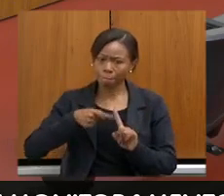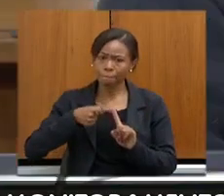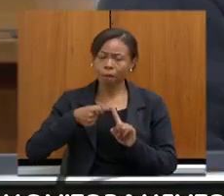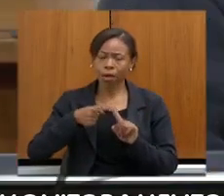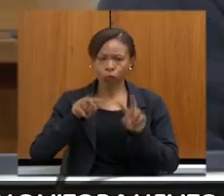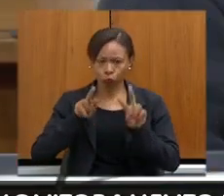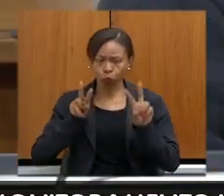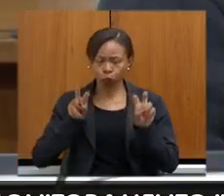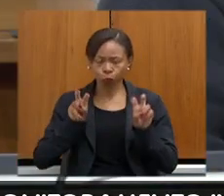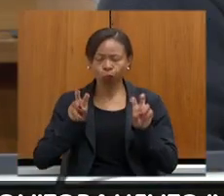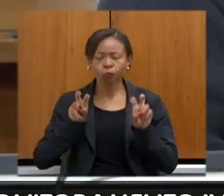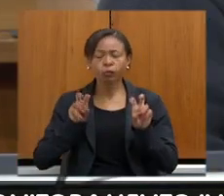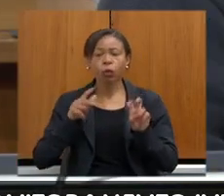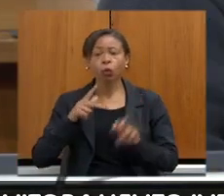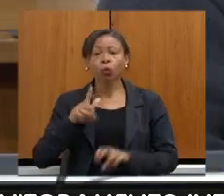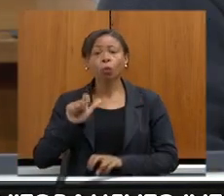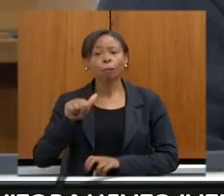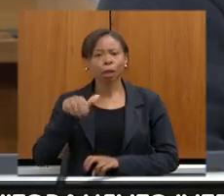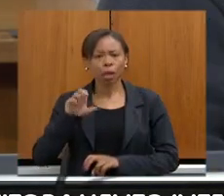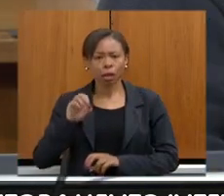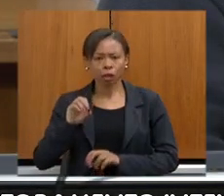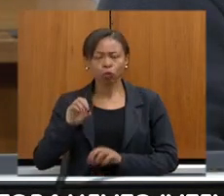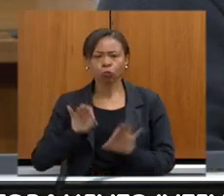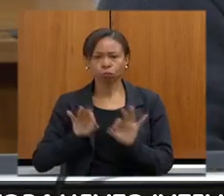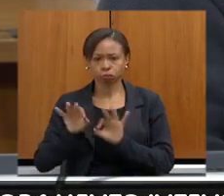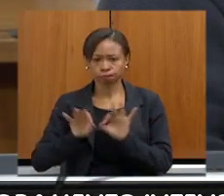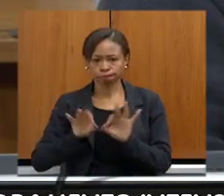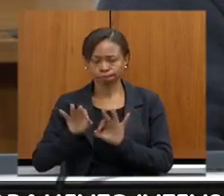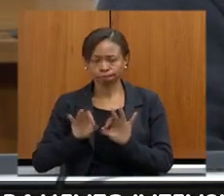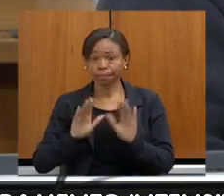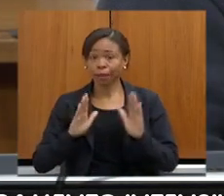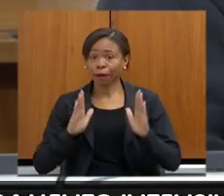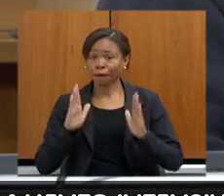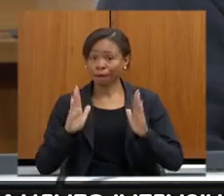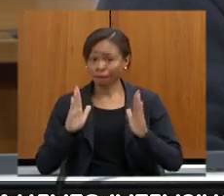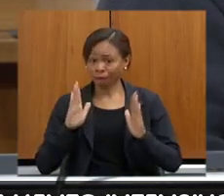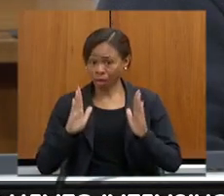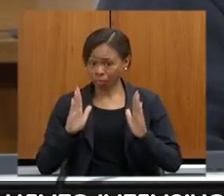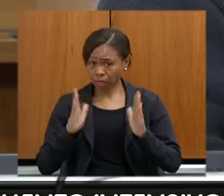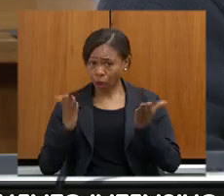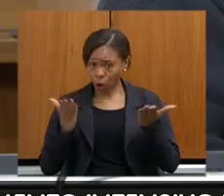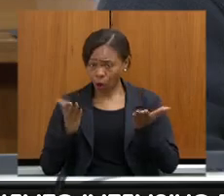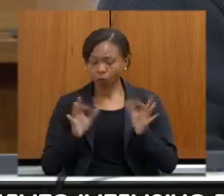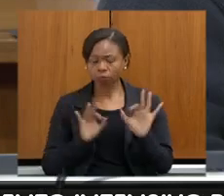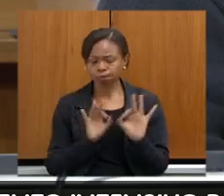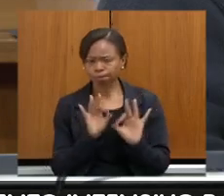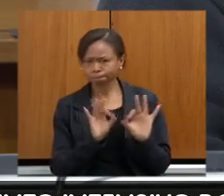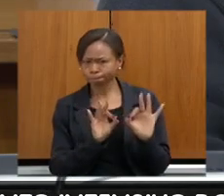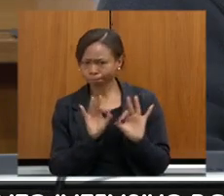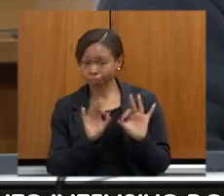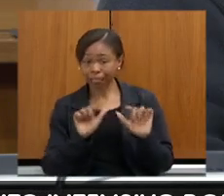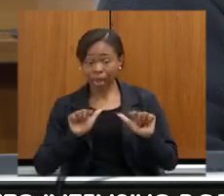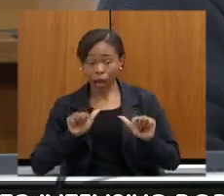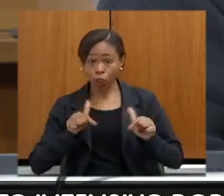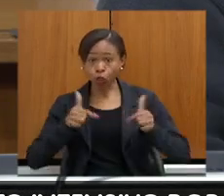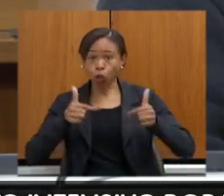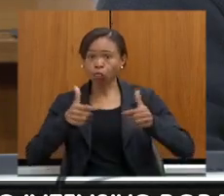Com relação ao plano, nós estamos ainda em uma fase de elaboração de ações macro,